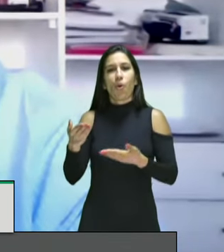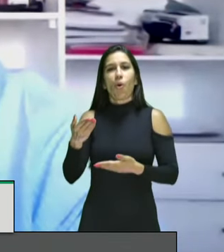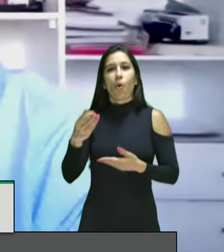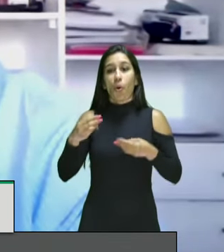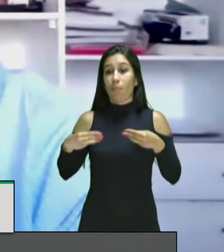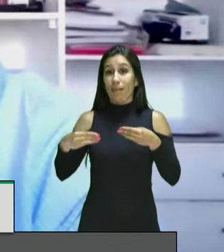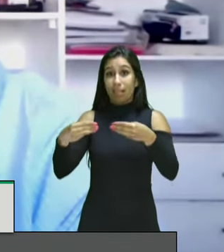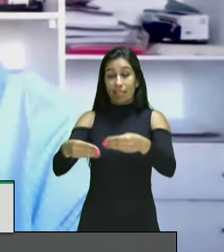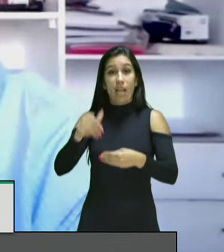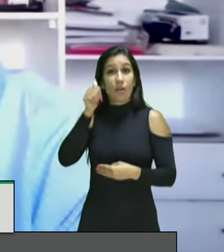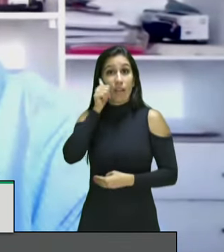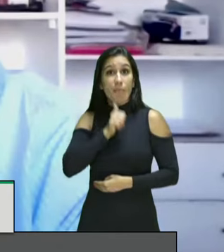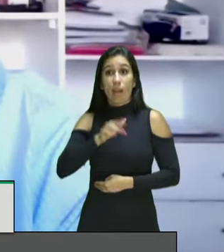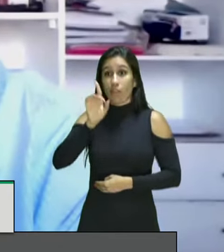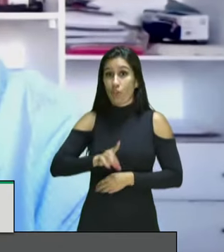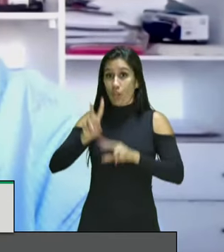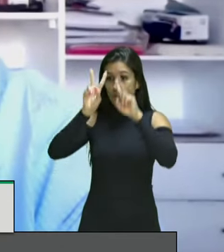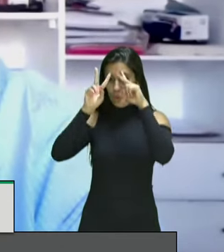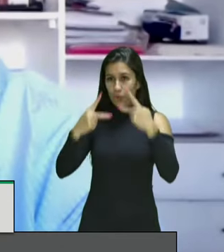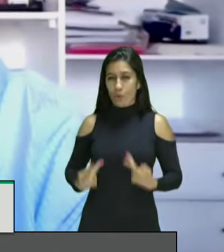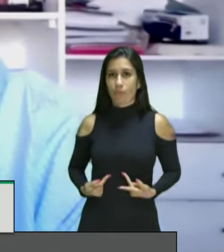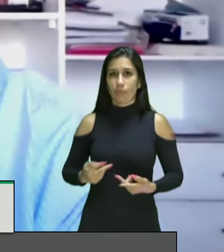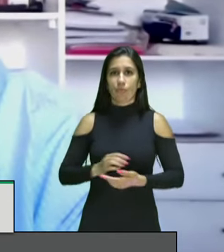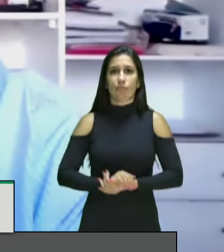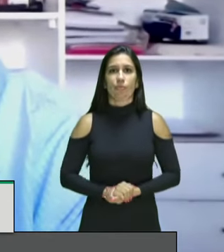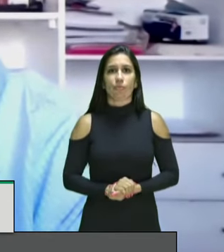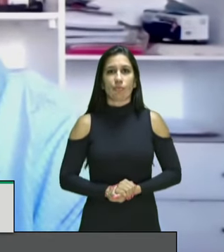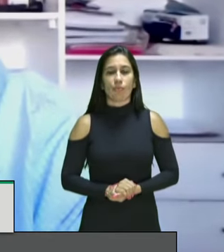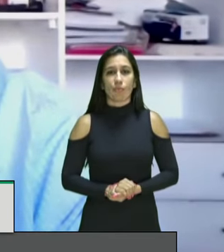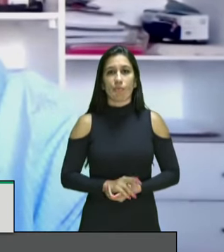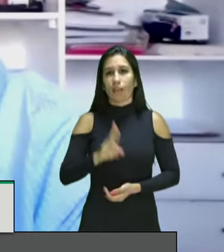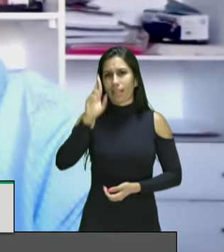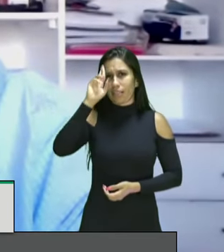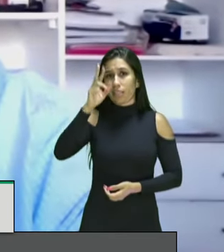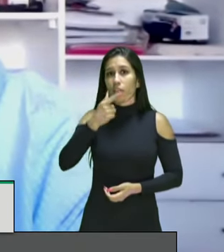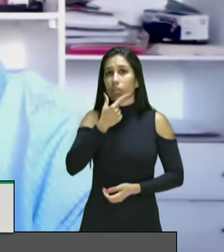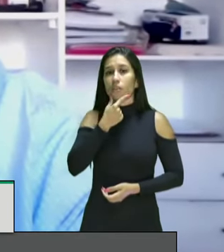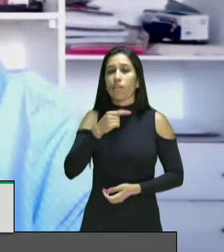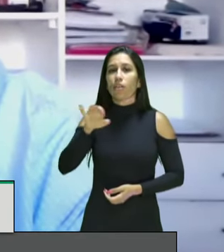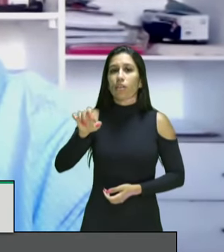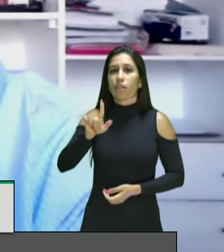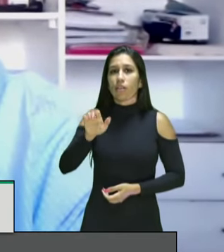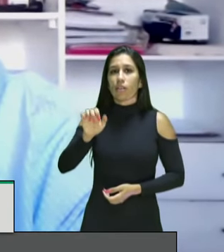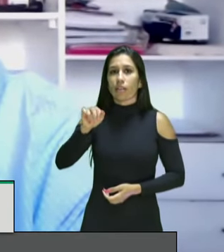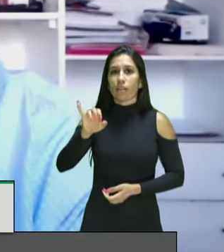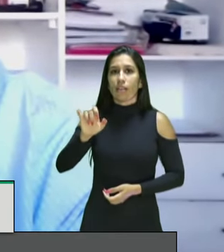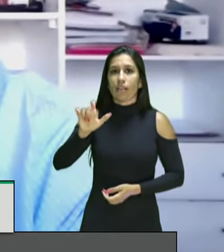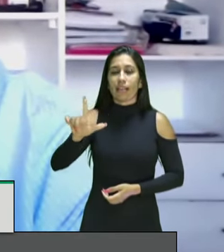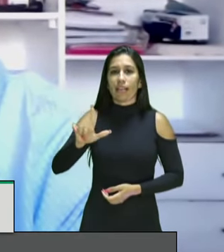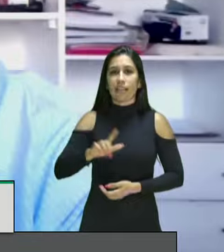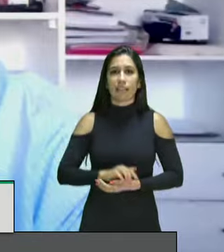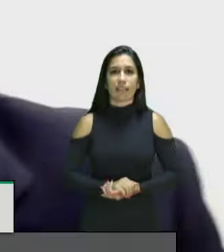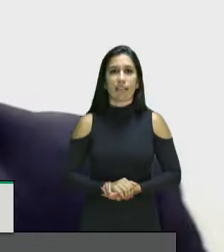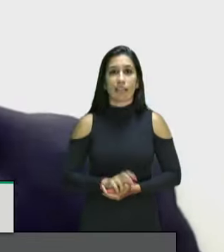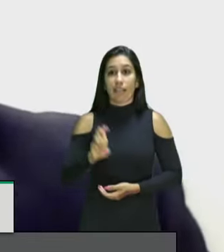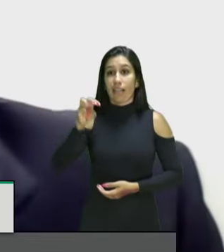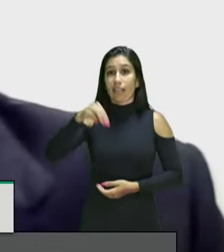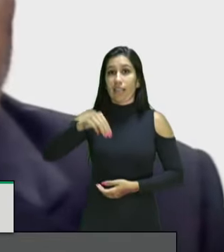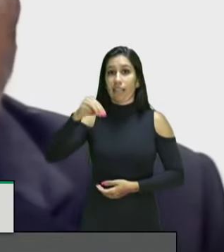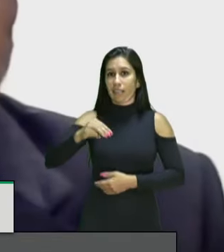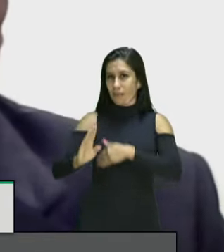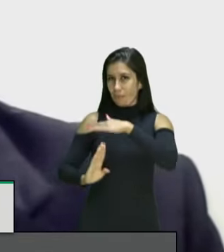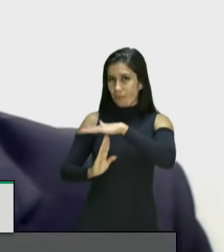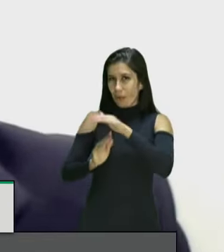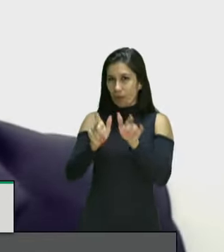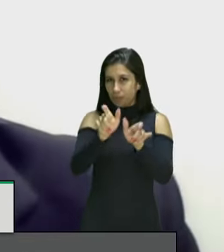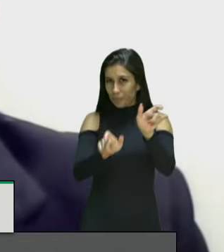e dos Direitos Humanos. Senhor Ezequiel, senhor com a palavra, por cinco minutos. Bom dia a todos.